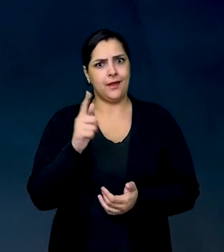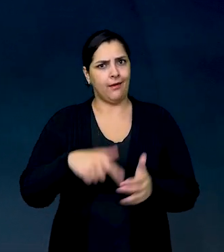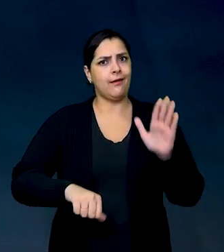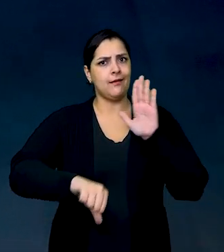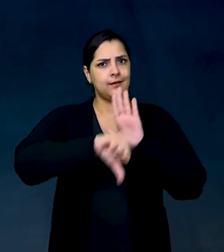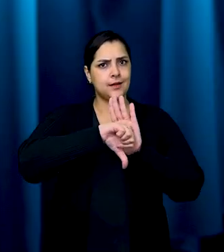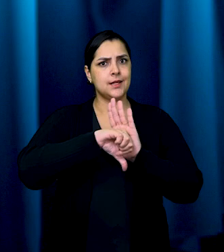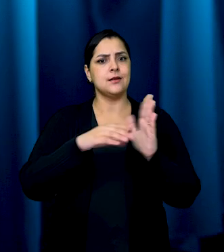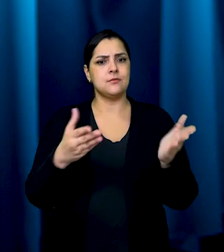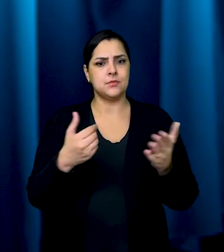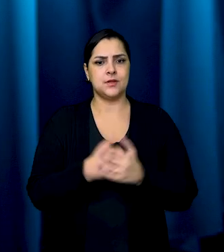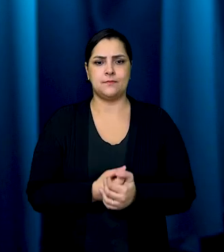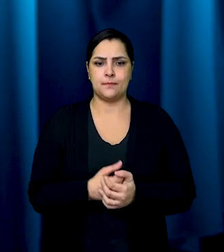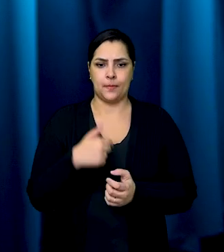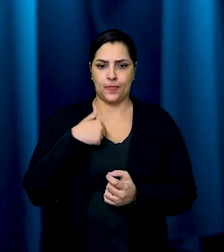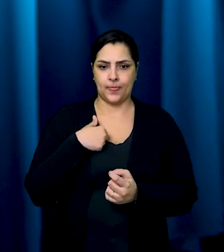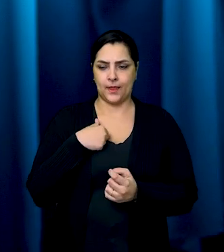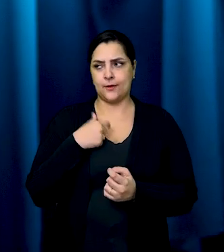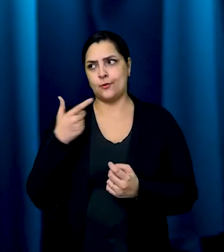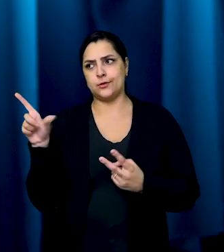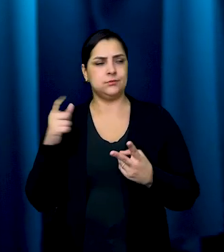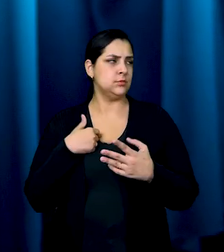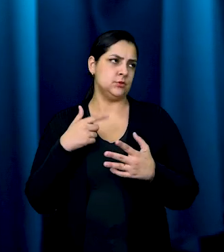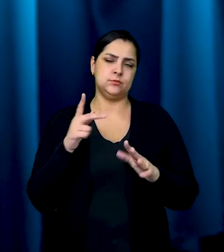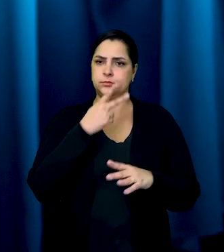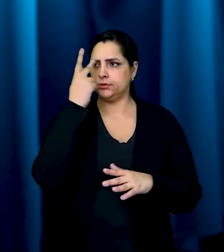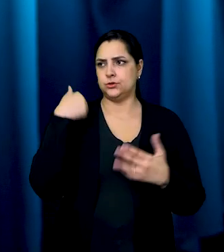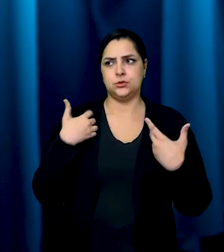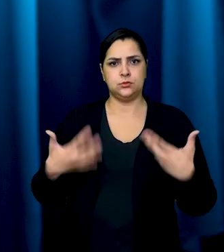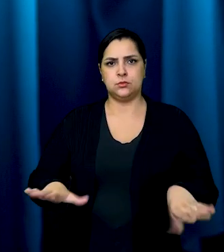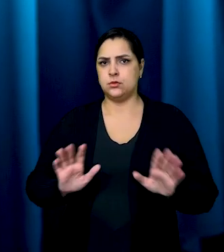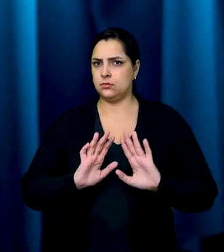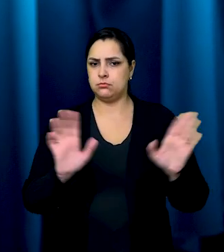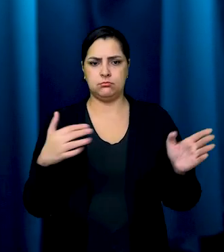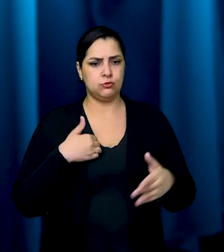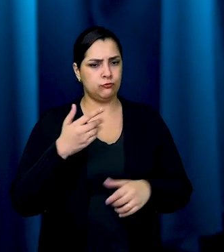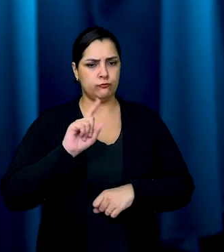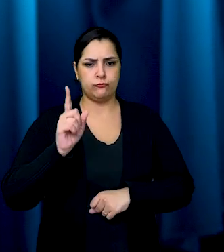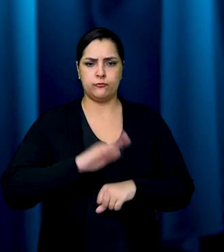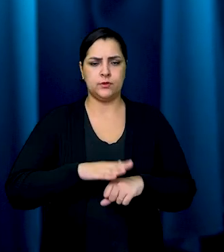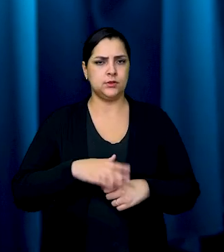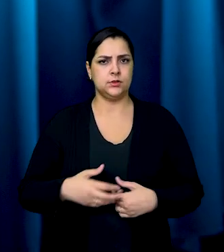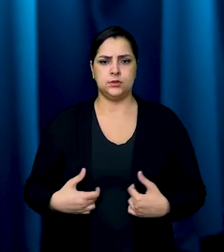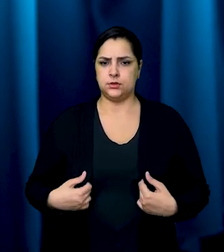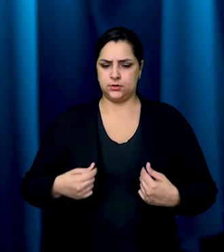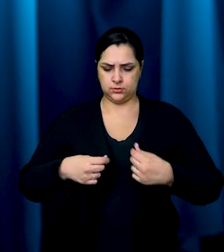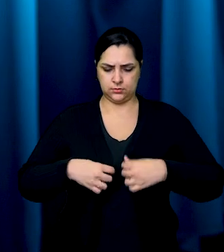considerado crime. Eu e mais duas pessoas falaram, não, a gente não vai fazer isso não.